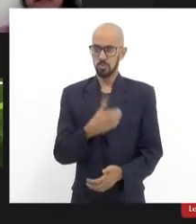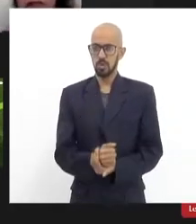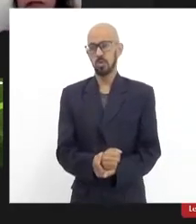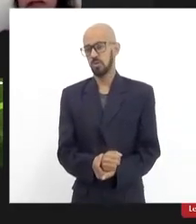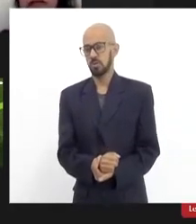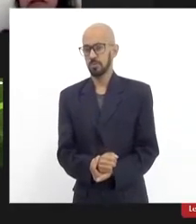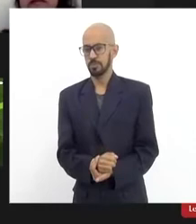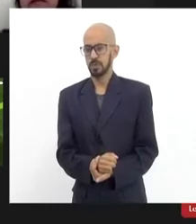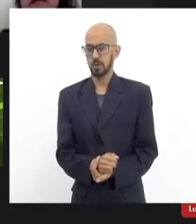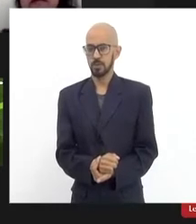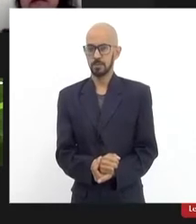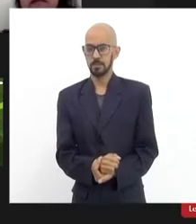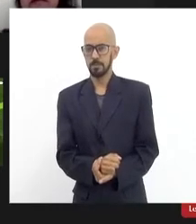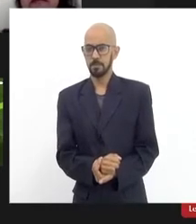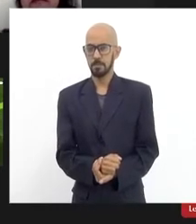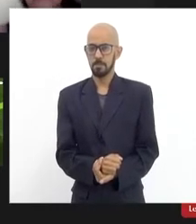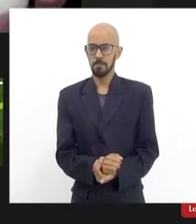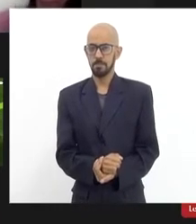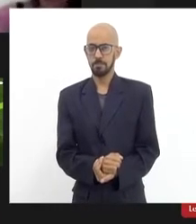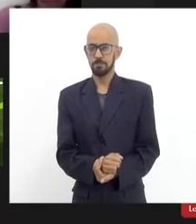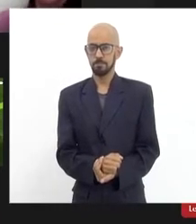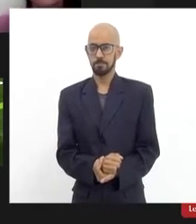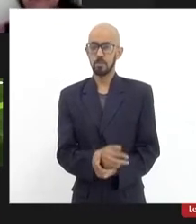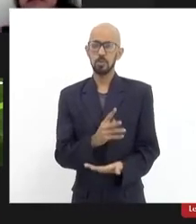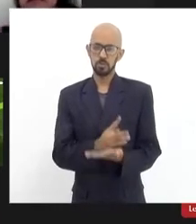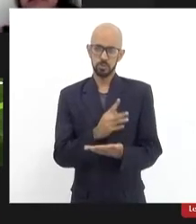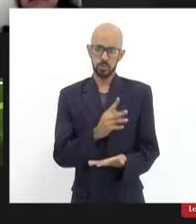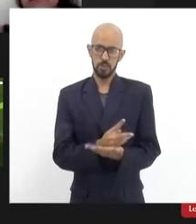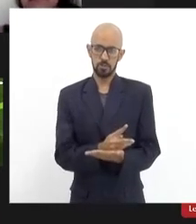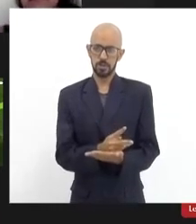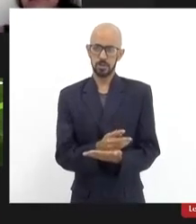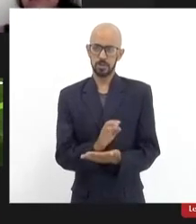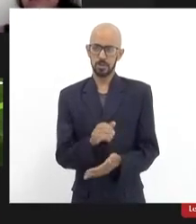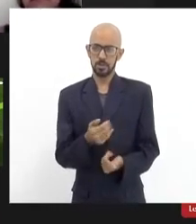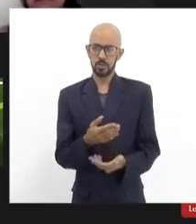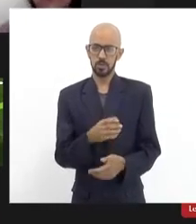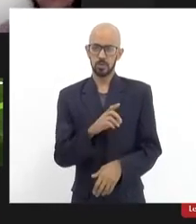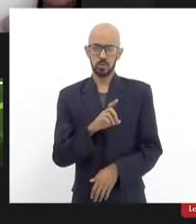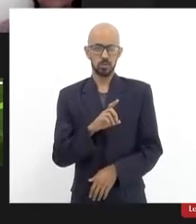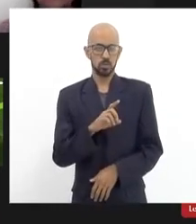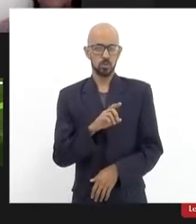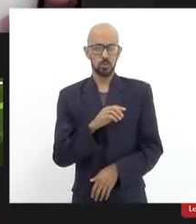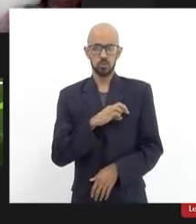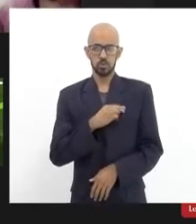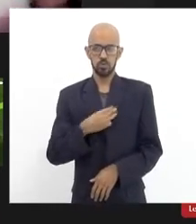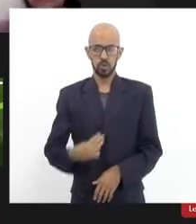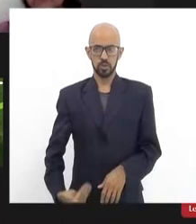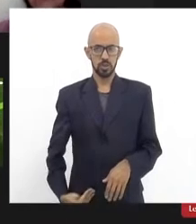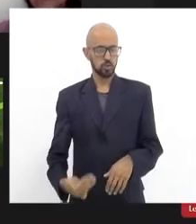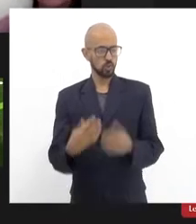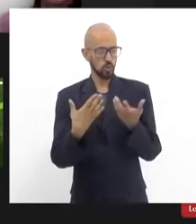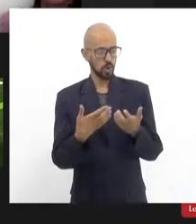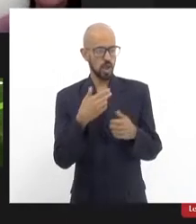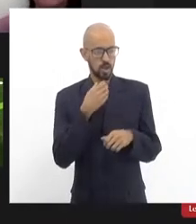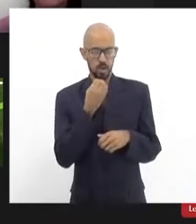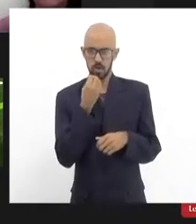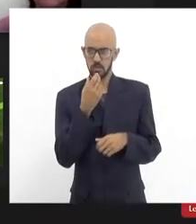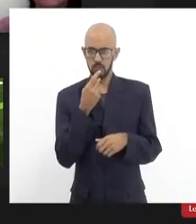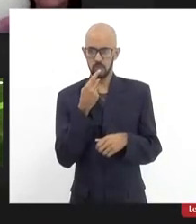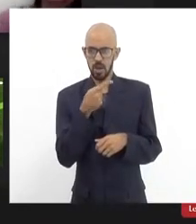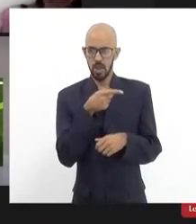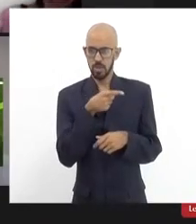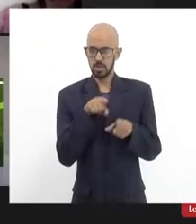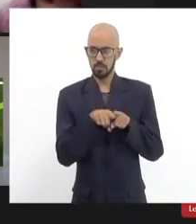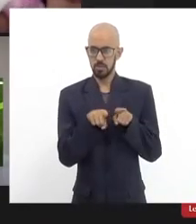é bem Dionísio Lins quer fazer um comentário agora afasta lá por favor